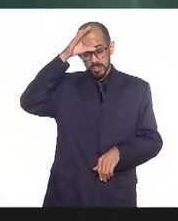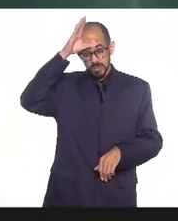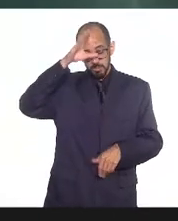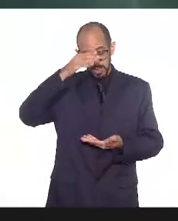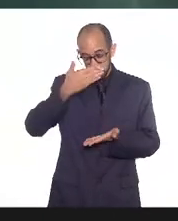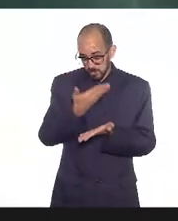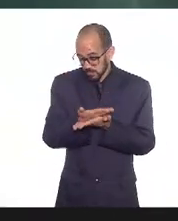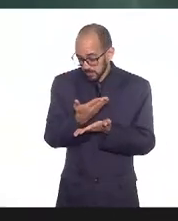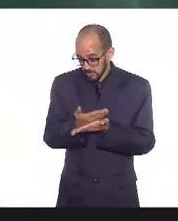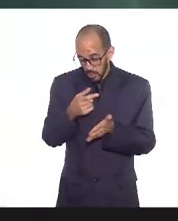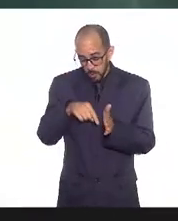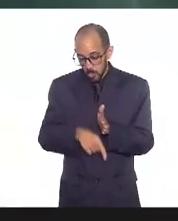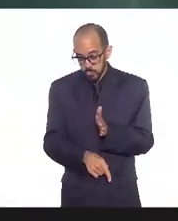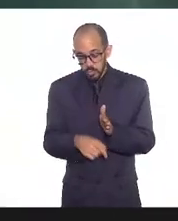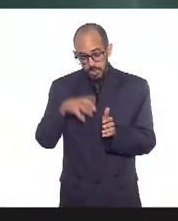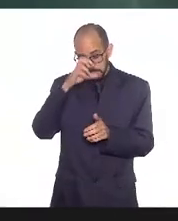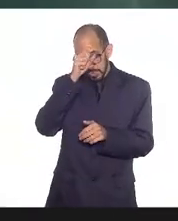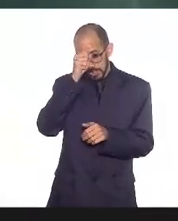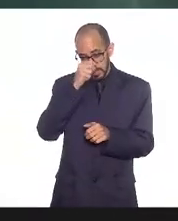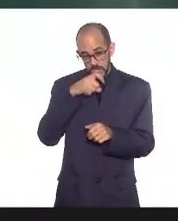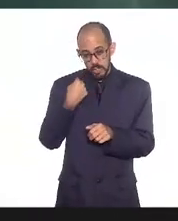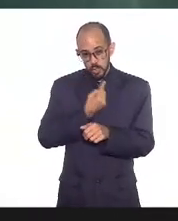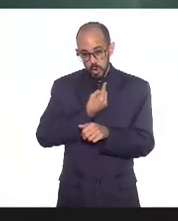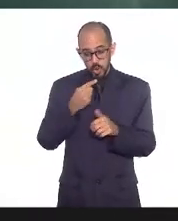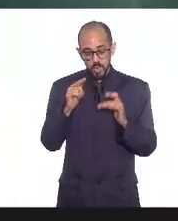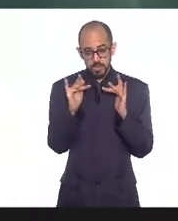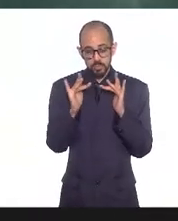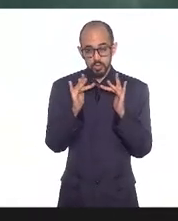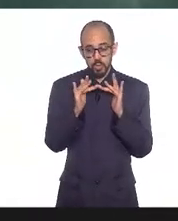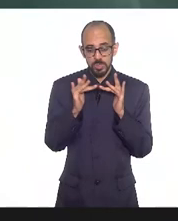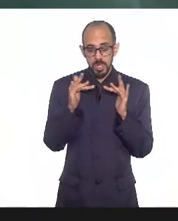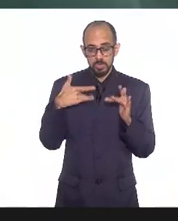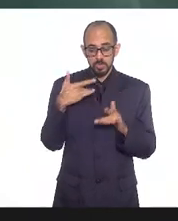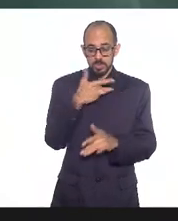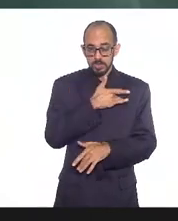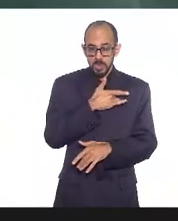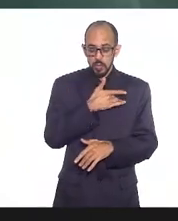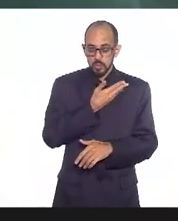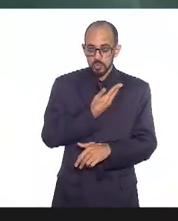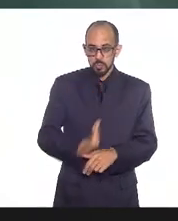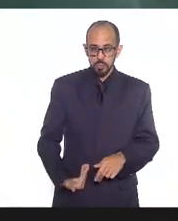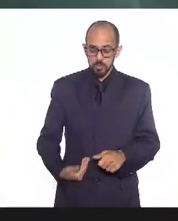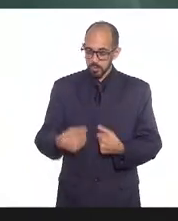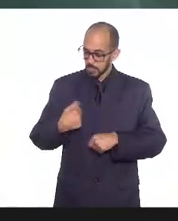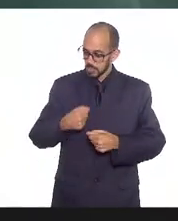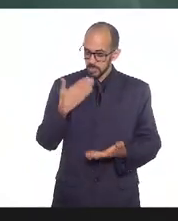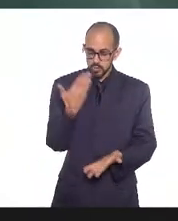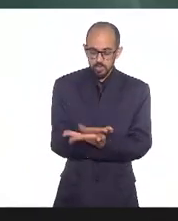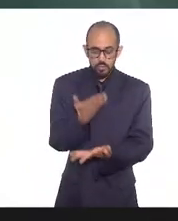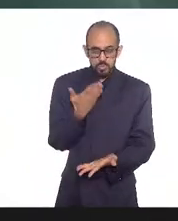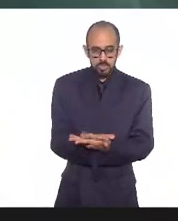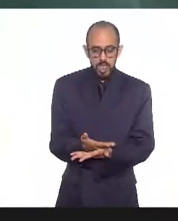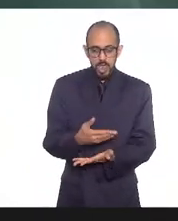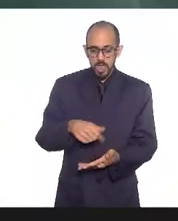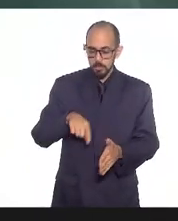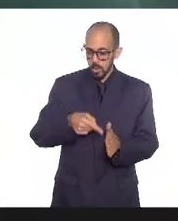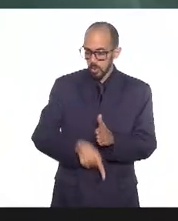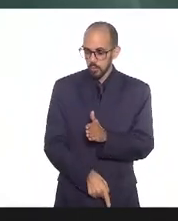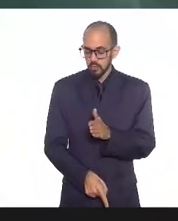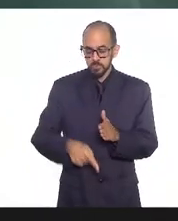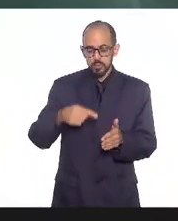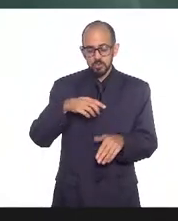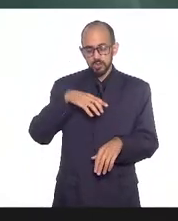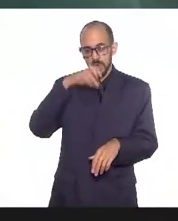com saúde pública nós somos obrigados a estudar somos obrigados a profundamente ler isso para poder